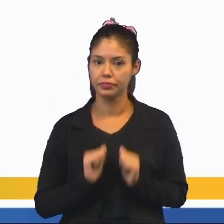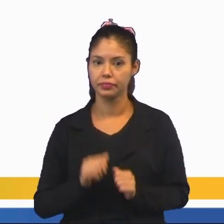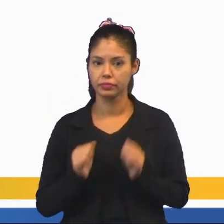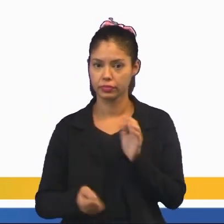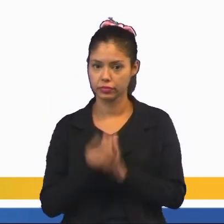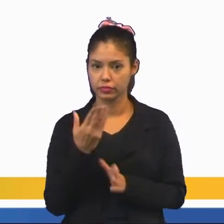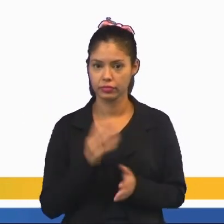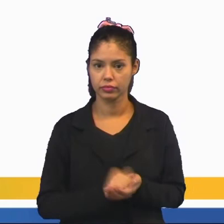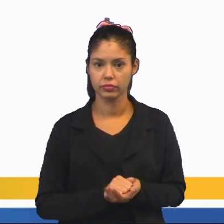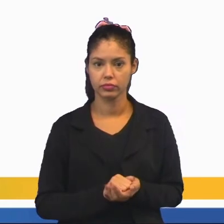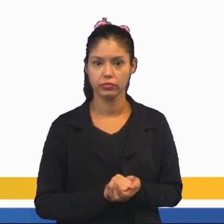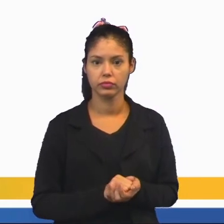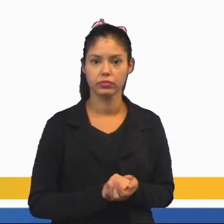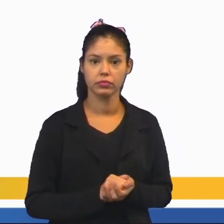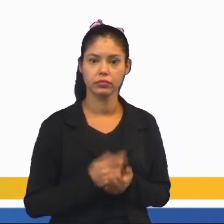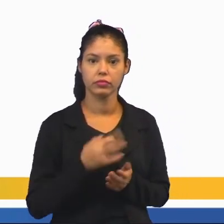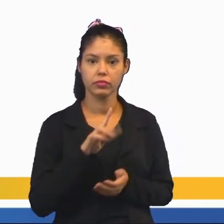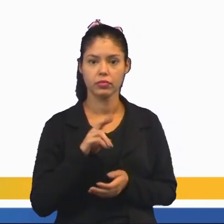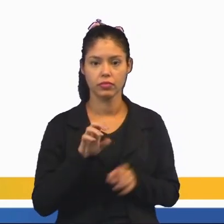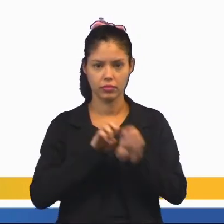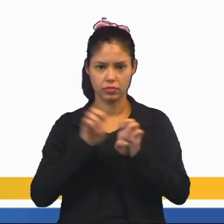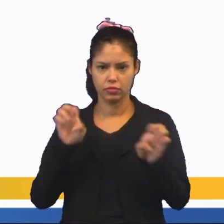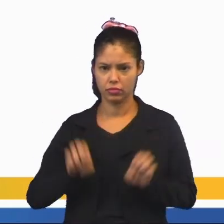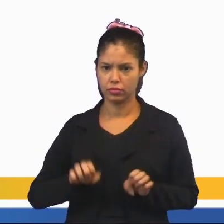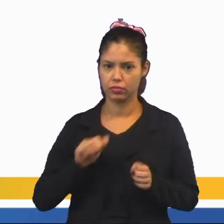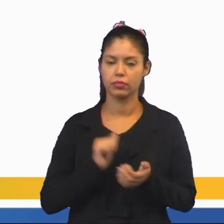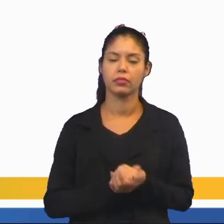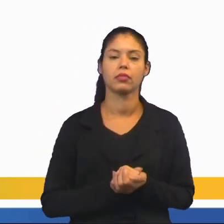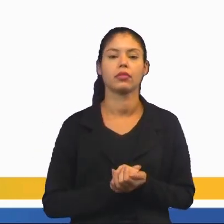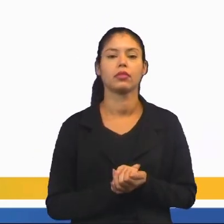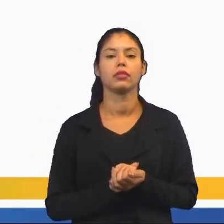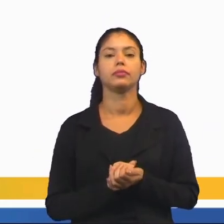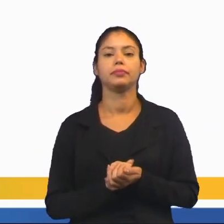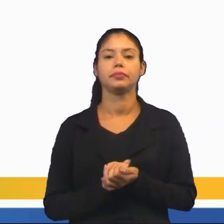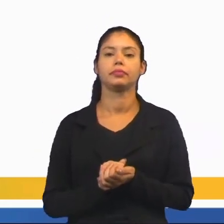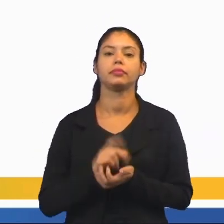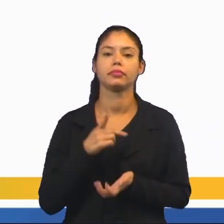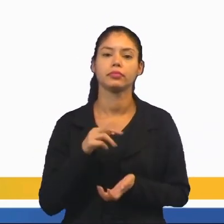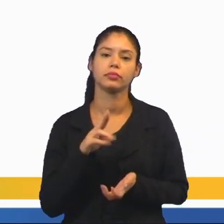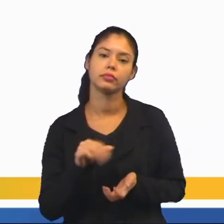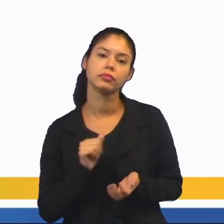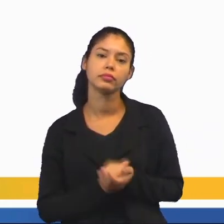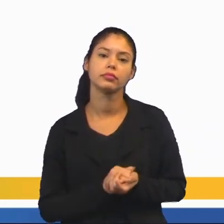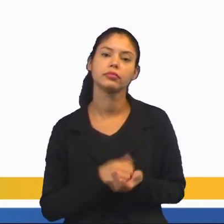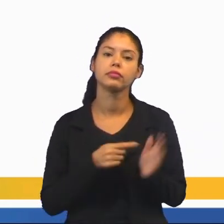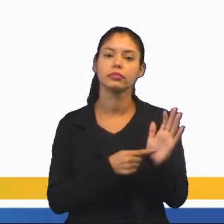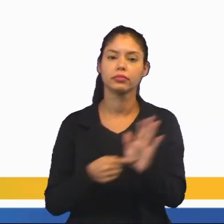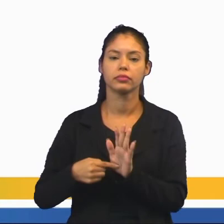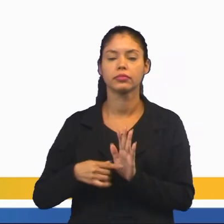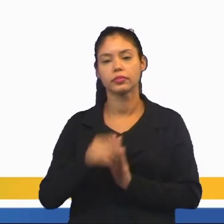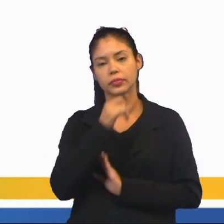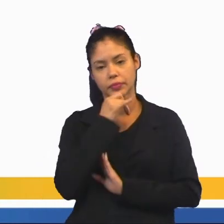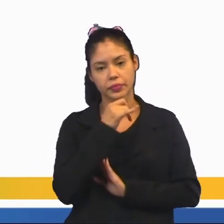poderemos existir formas esquemáticas ou pictóricas de